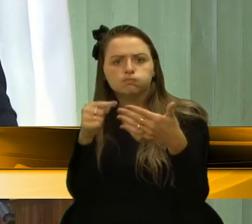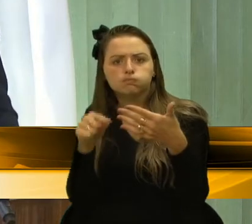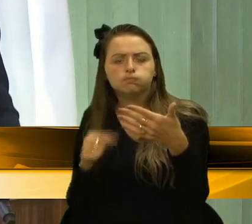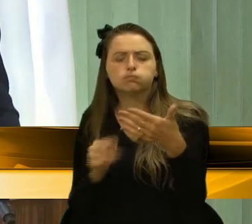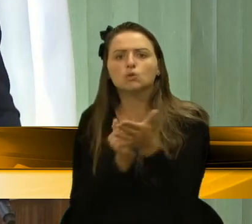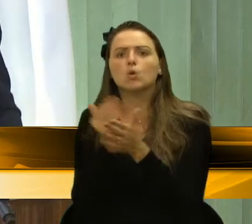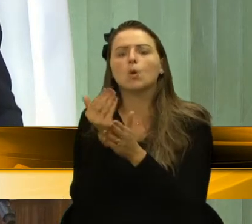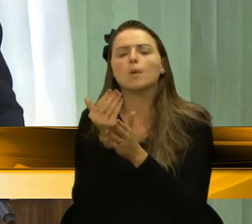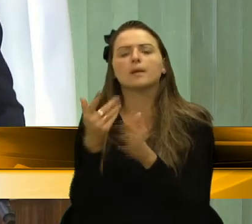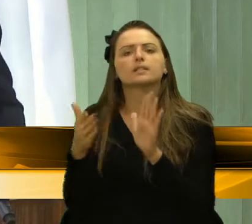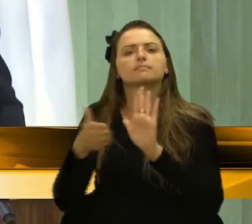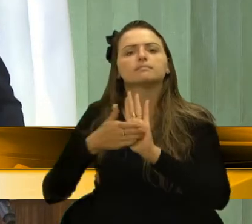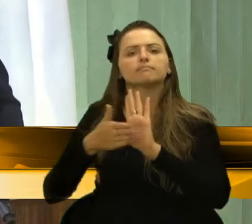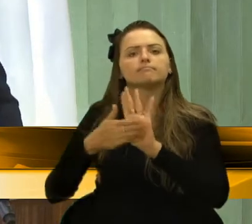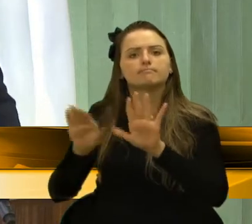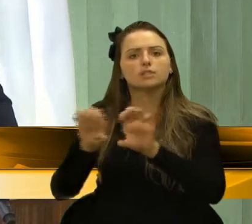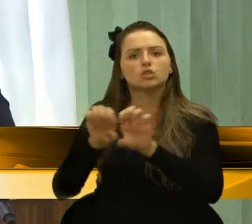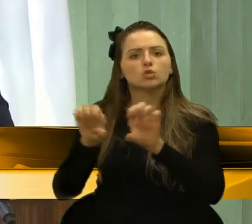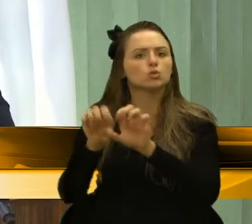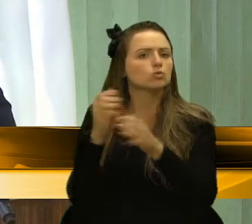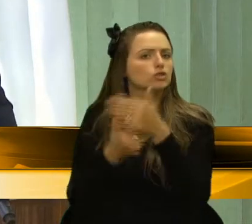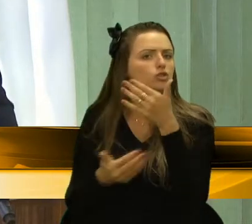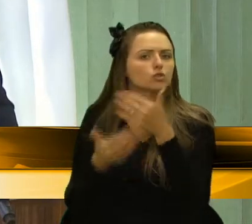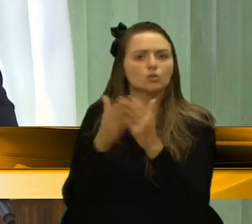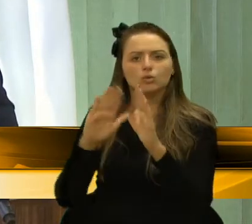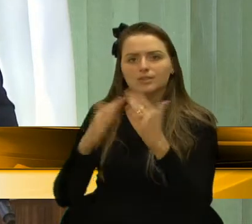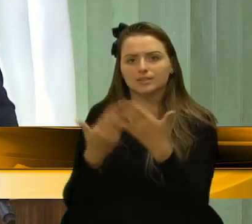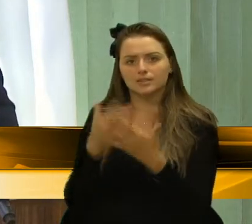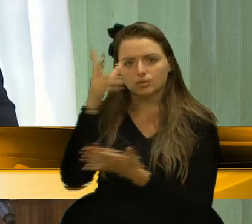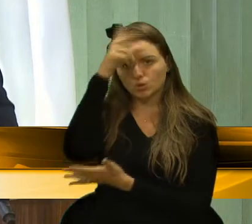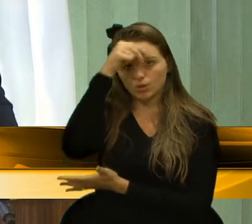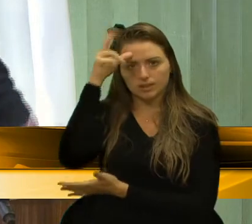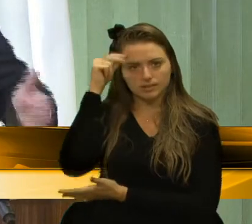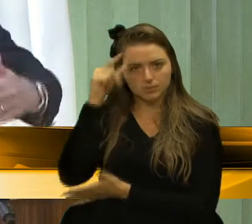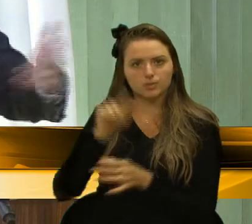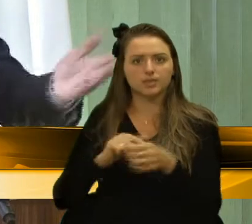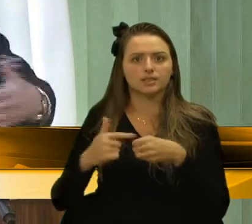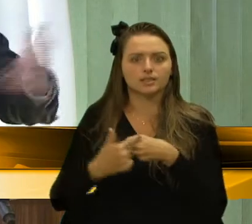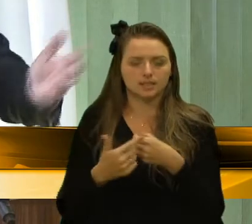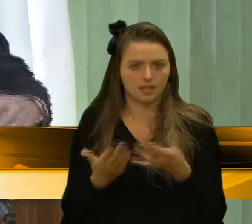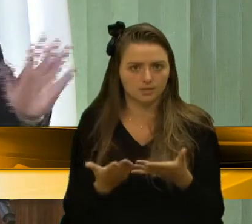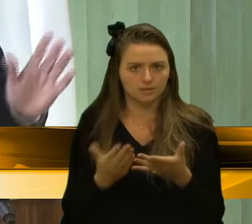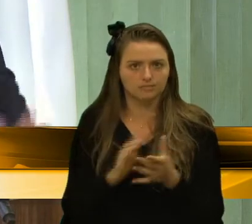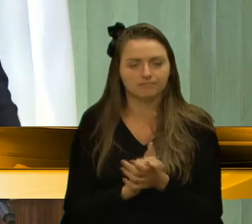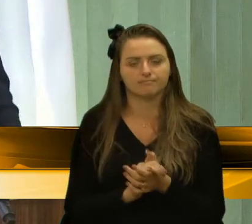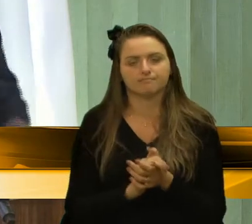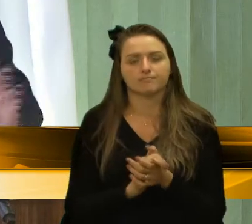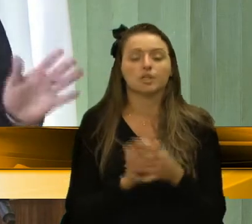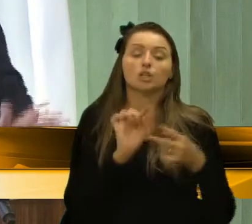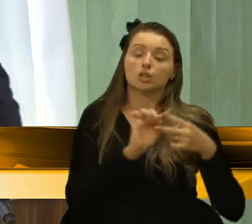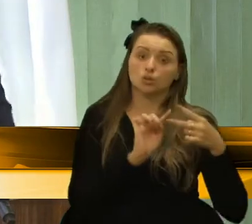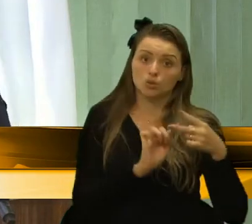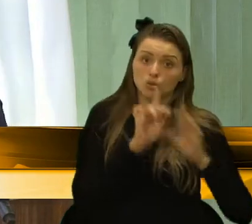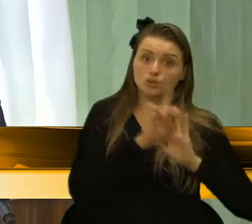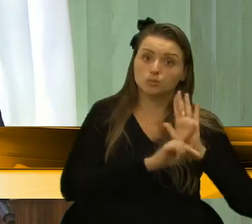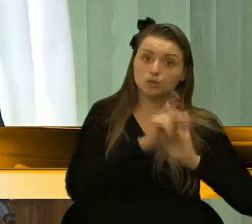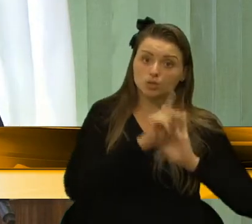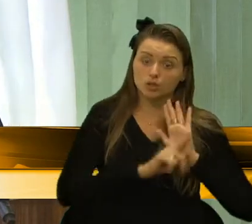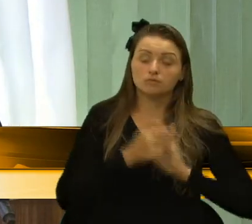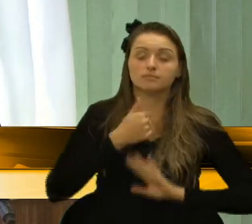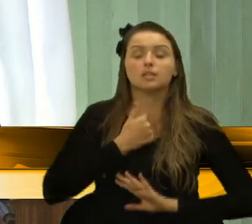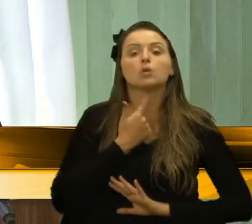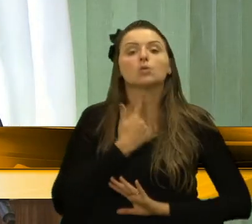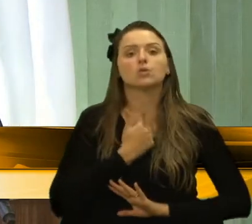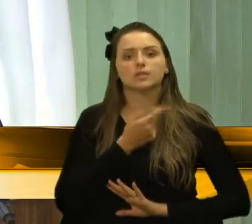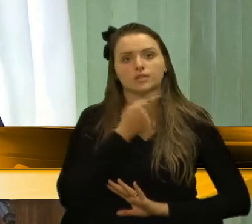como é que estão as estruturas de todas as escolas do município. Esses foram dois projetos que eu gostaria de citar.